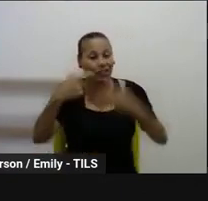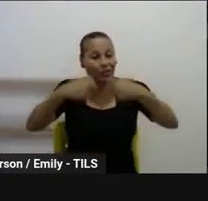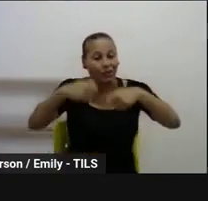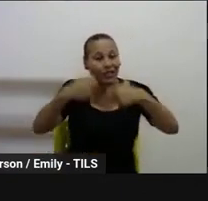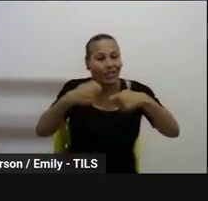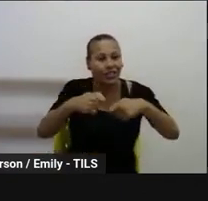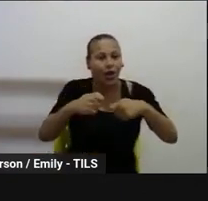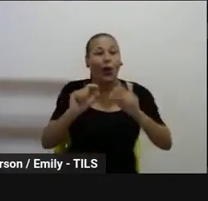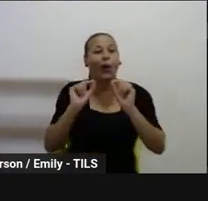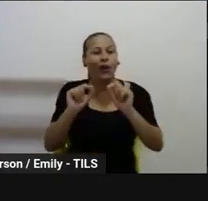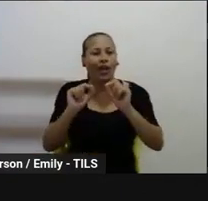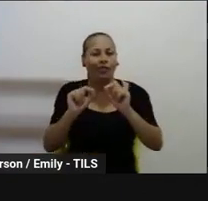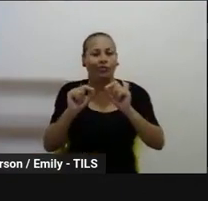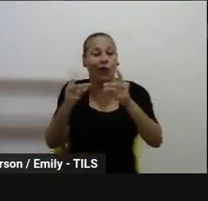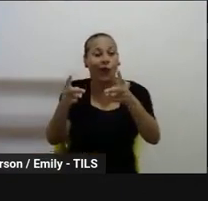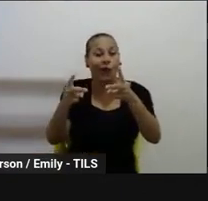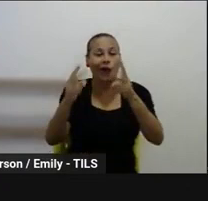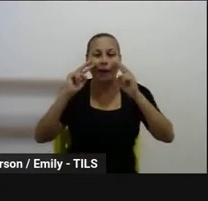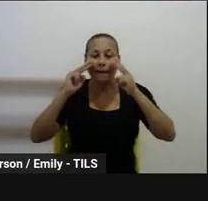ter que ter um outro olhar.